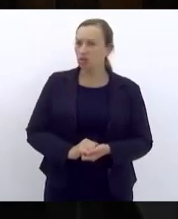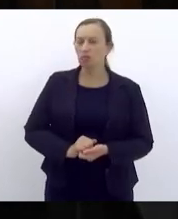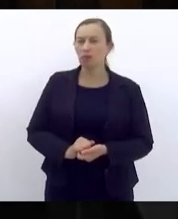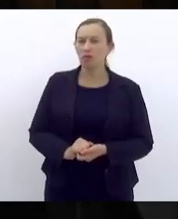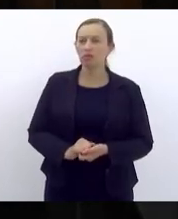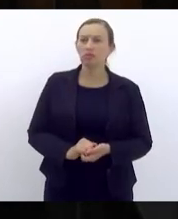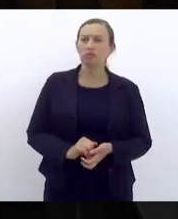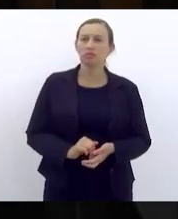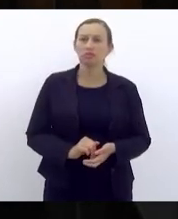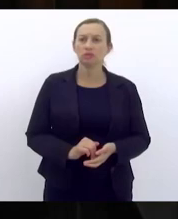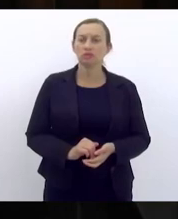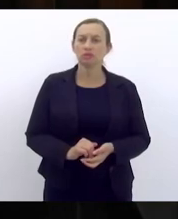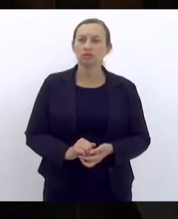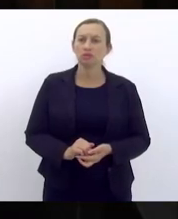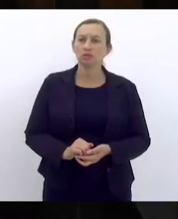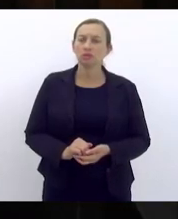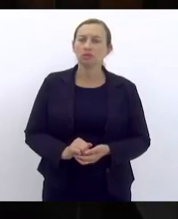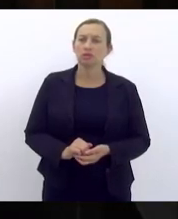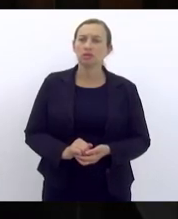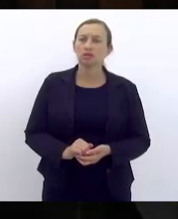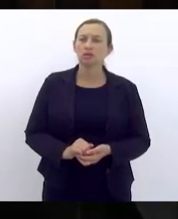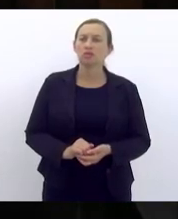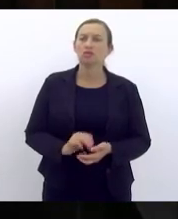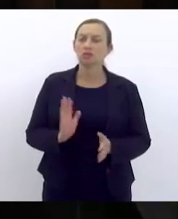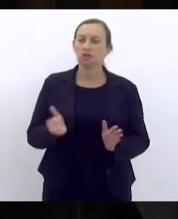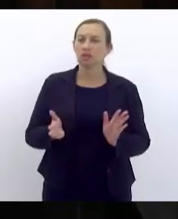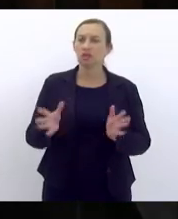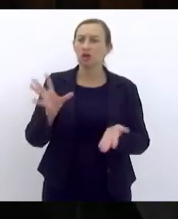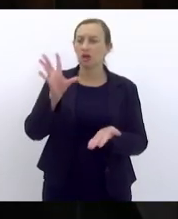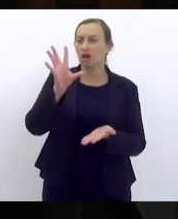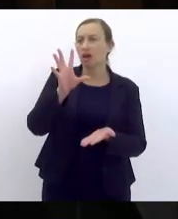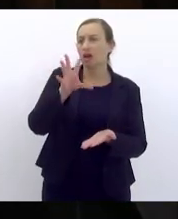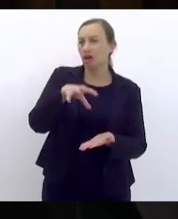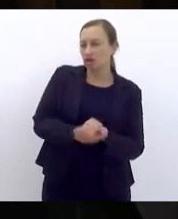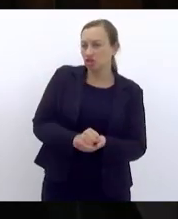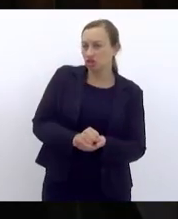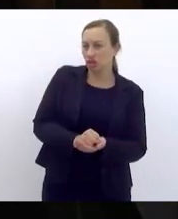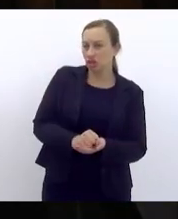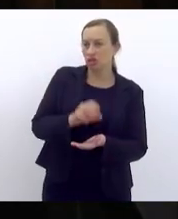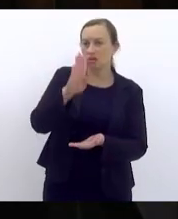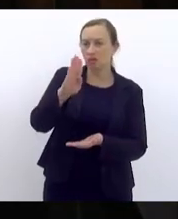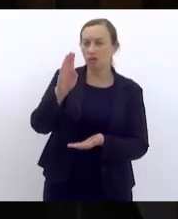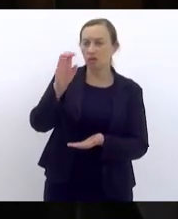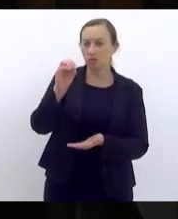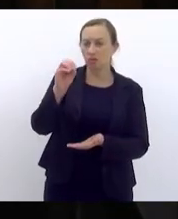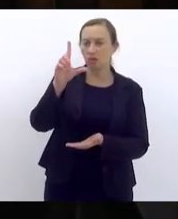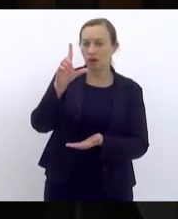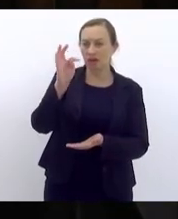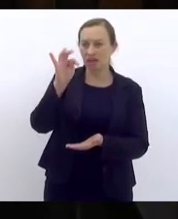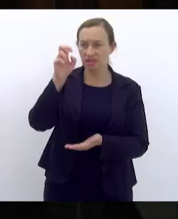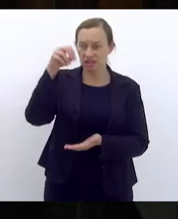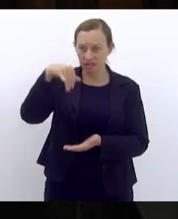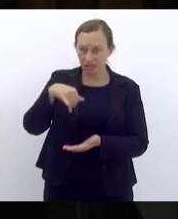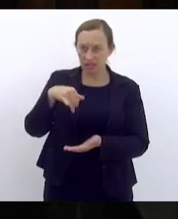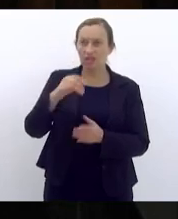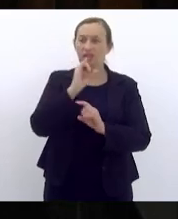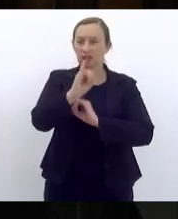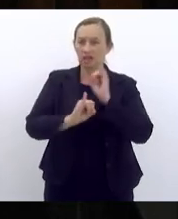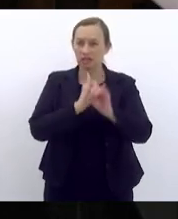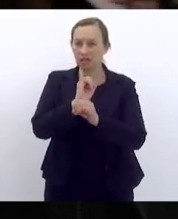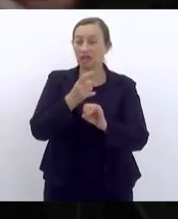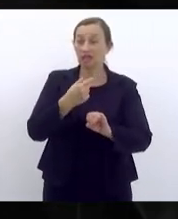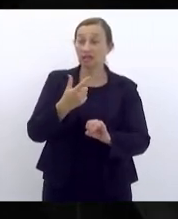inclusive boletim de ocorrência que aqui registrado para quem quiser pode procurar na internet fica aqui o meu